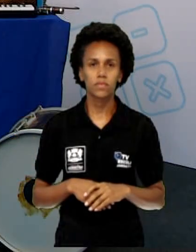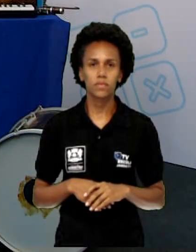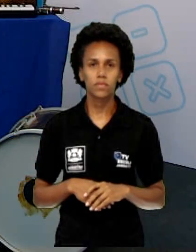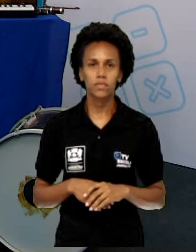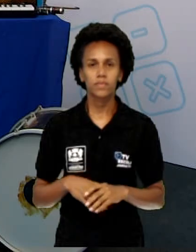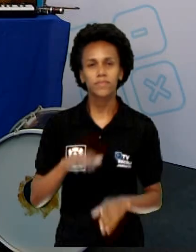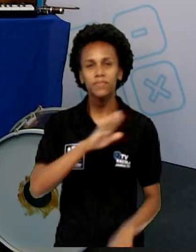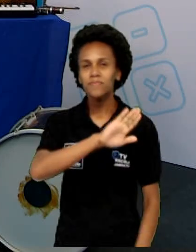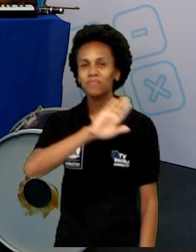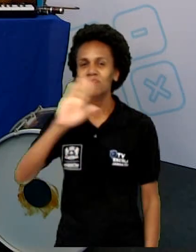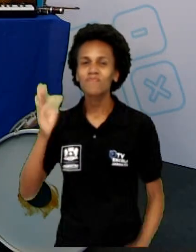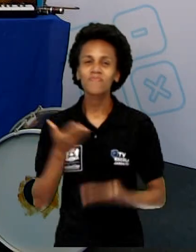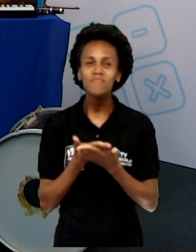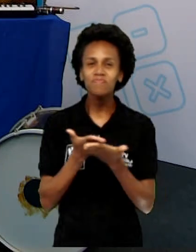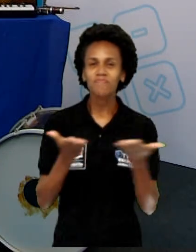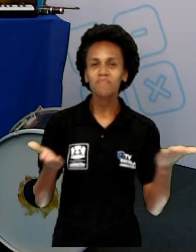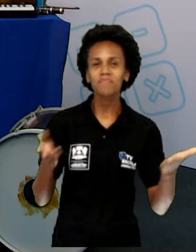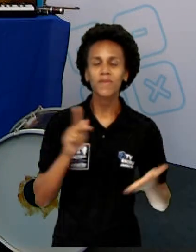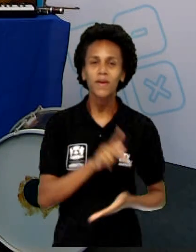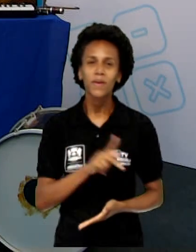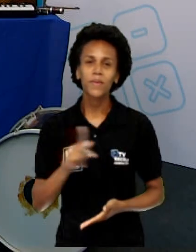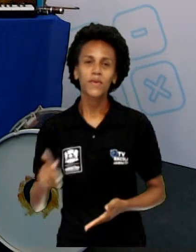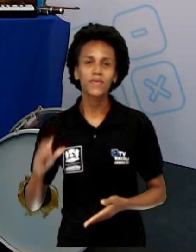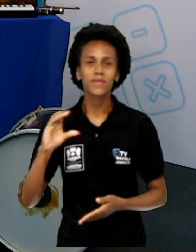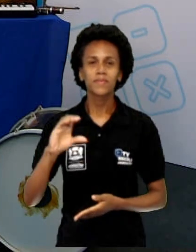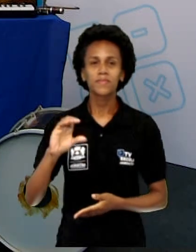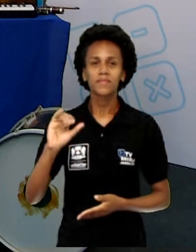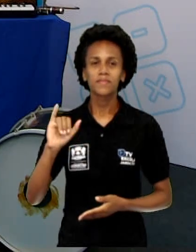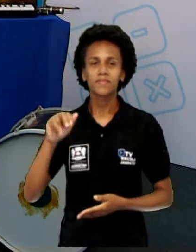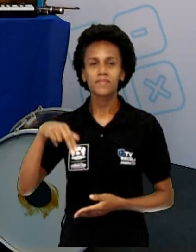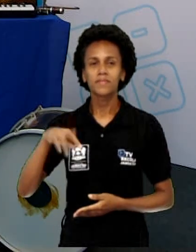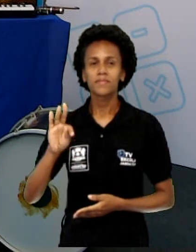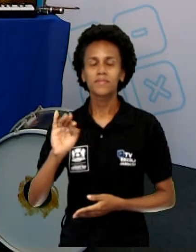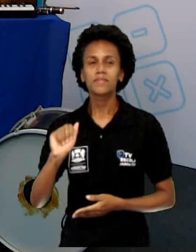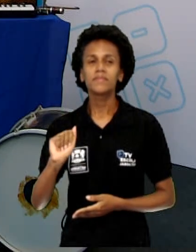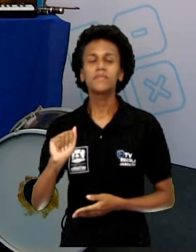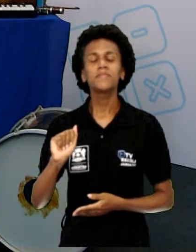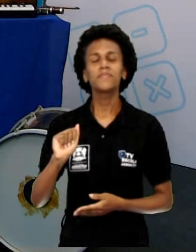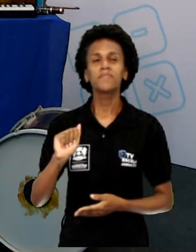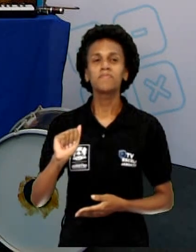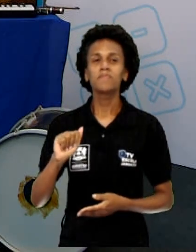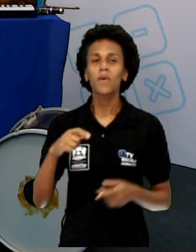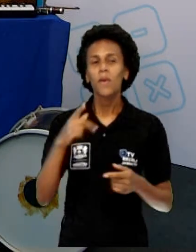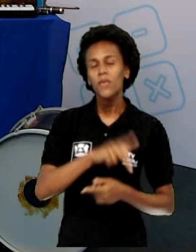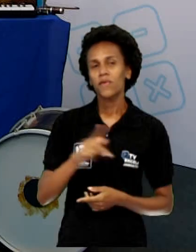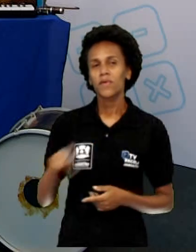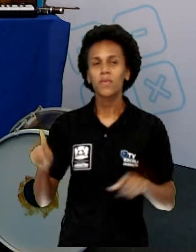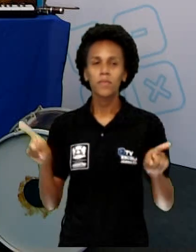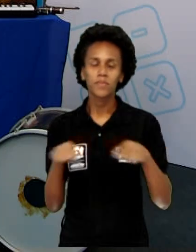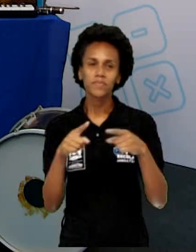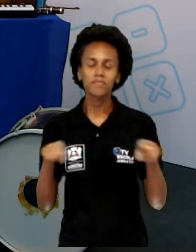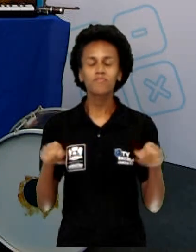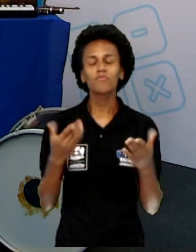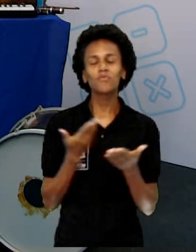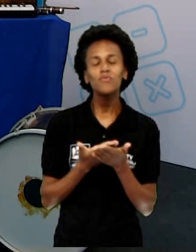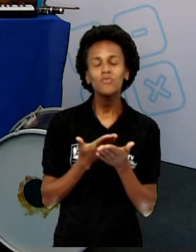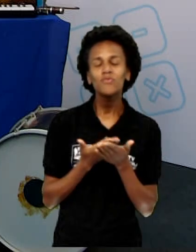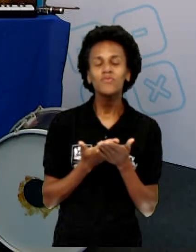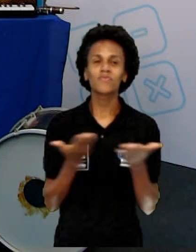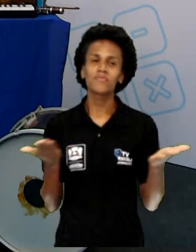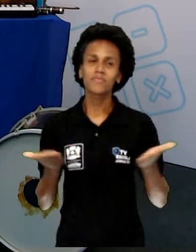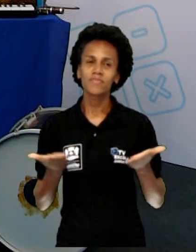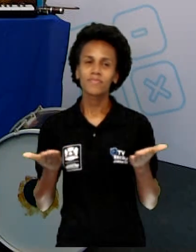Oi pessoal, eu sou a professora Cíntia, professora de música, e hoje vim trabalhar com vocês um tema muito divertido,